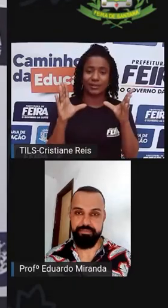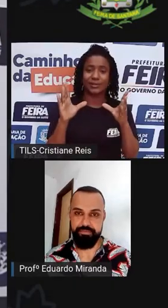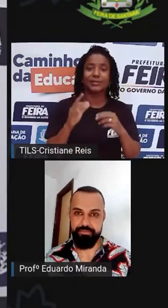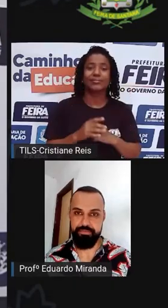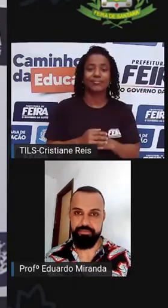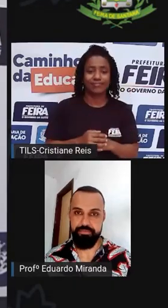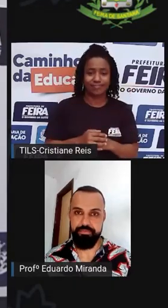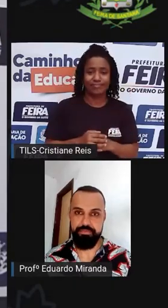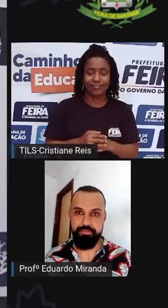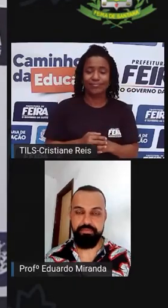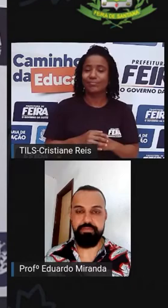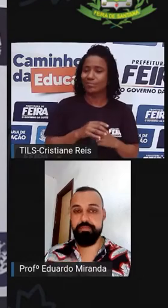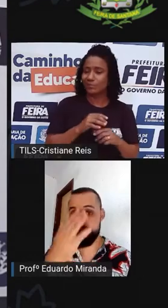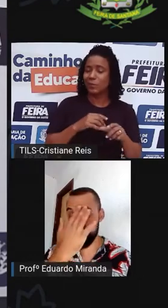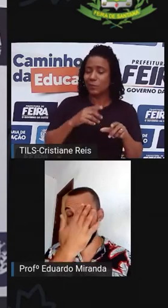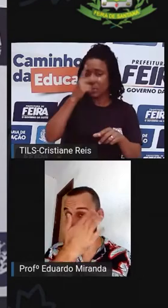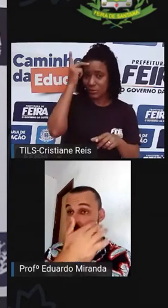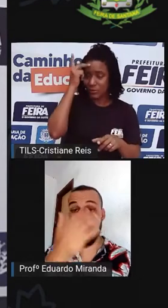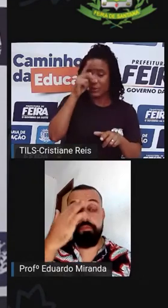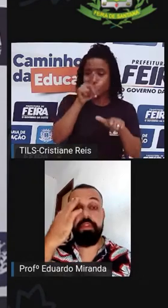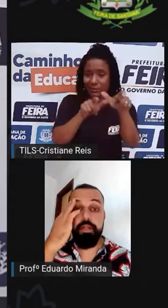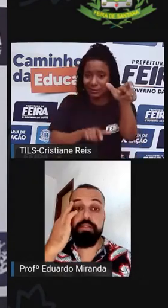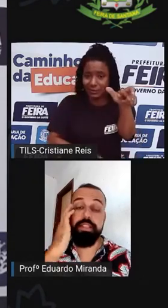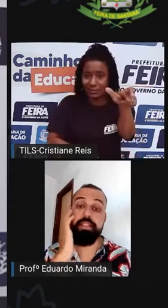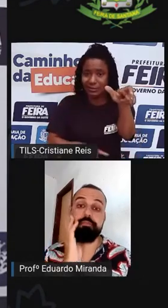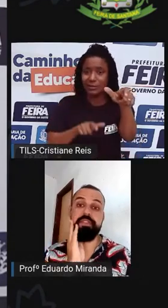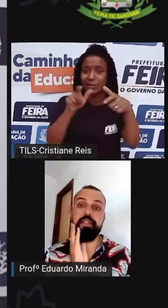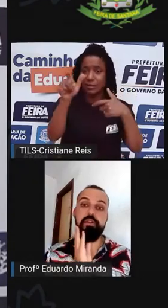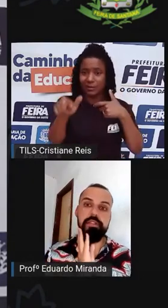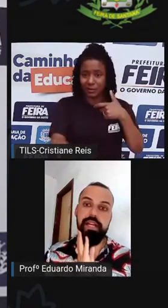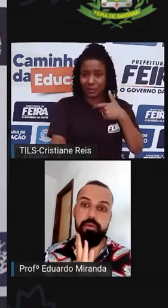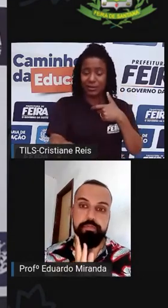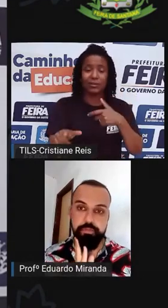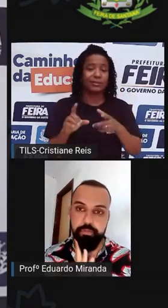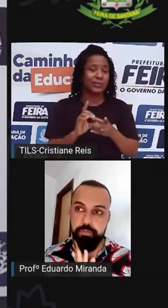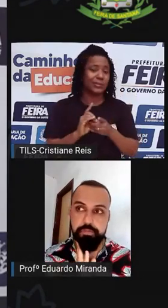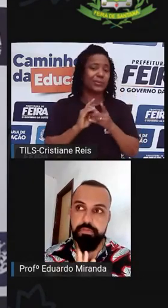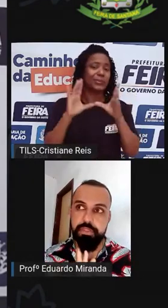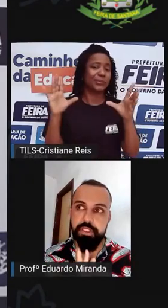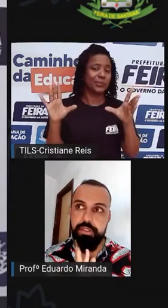de maneira diferente, então, né? Sim, sim, total.